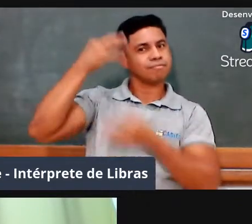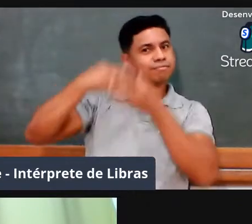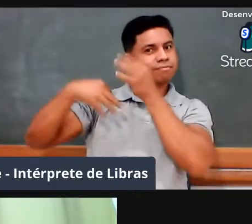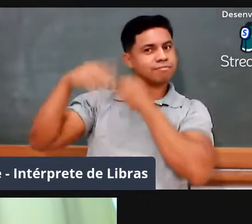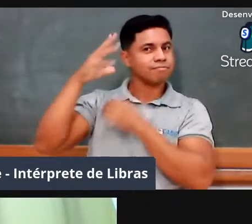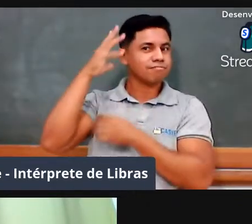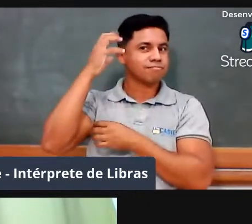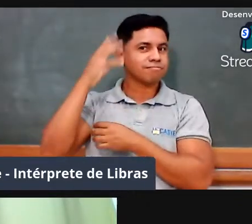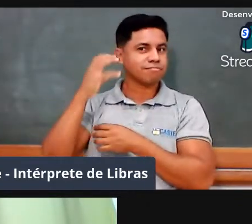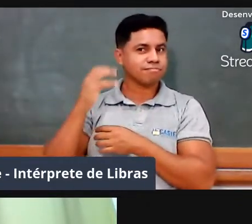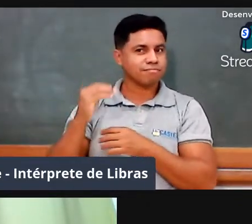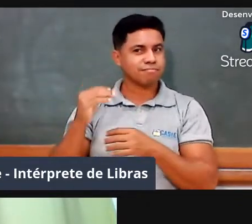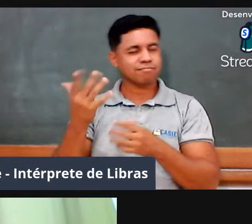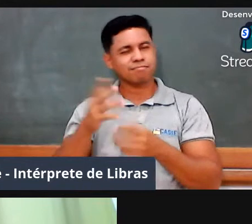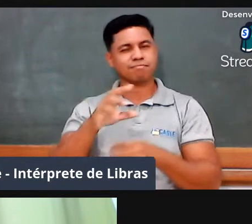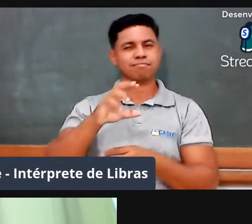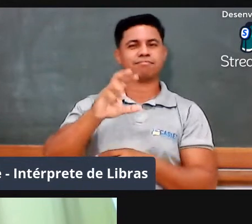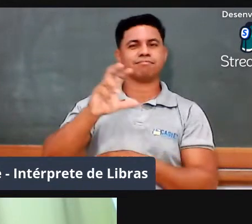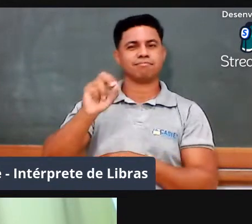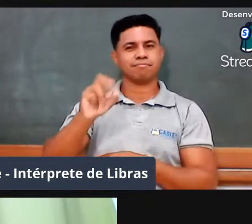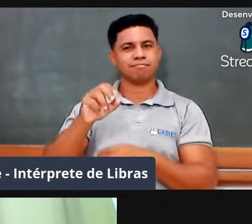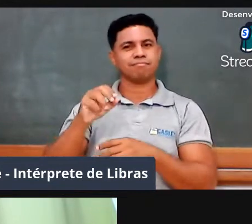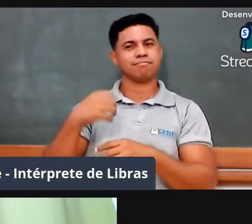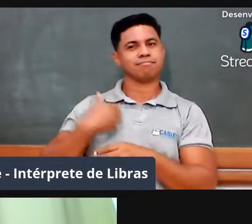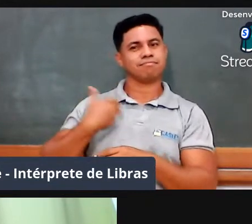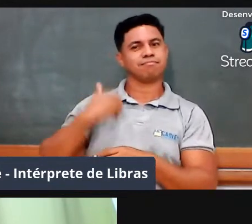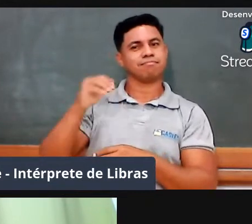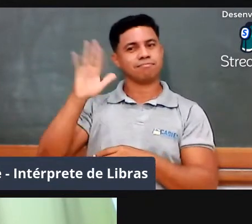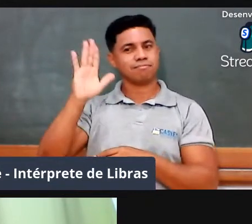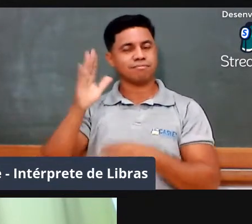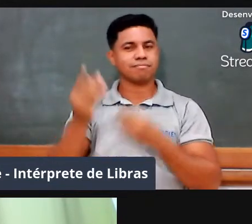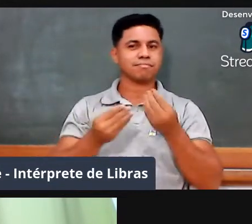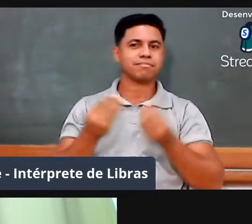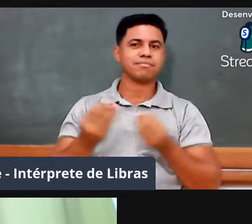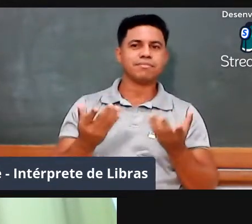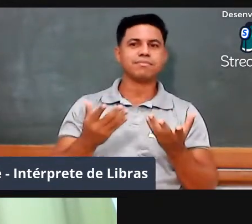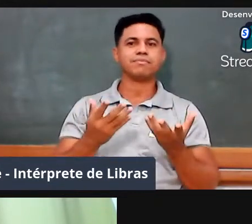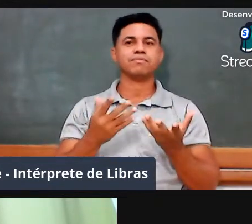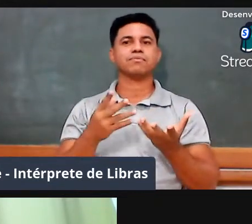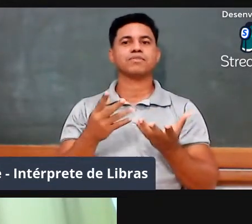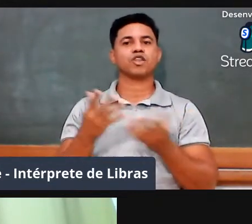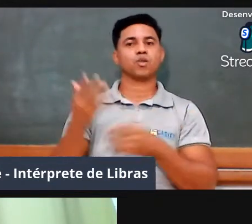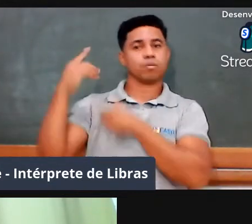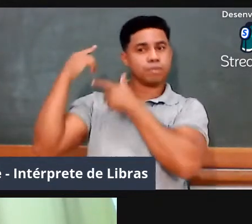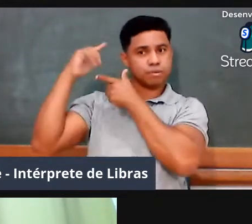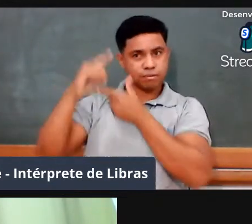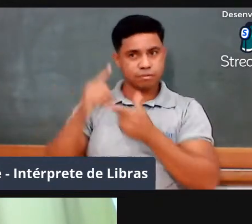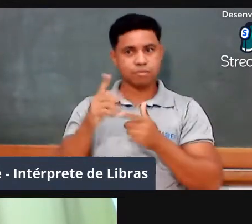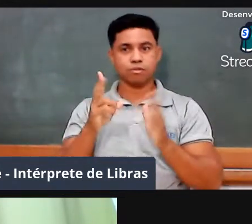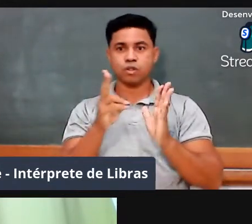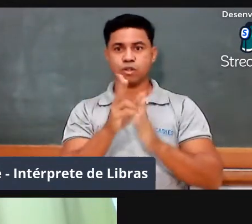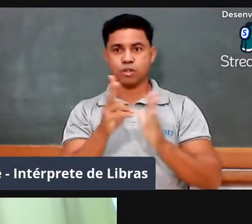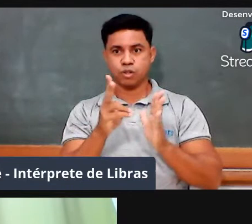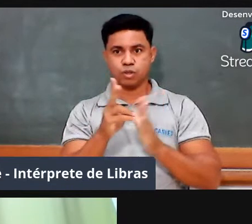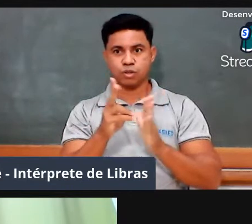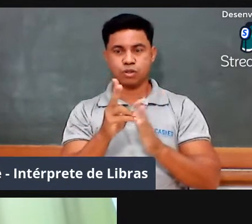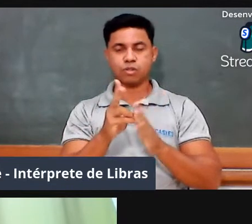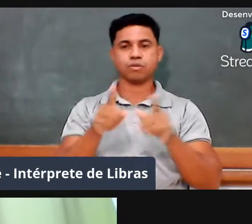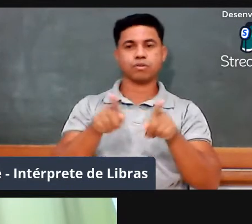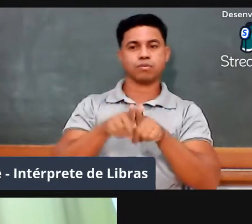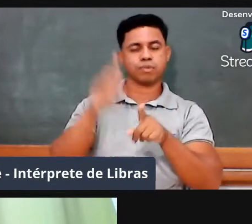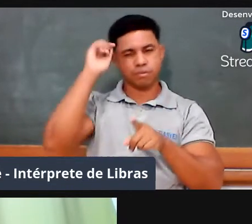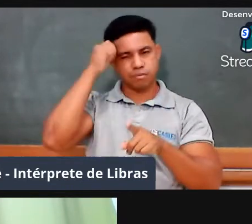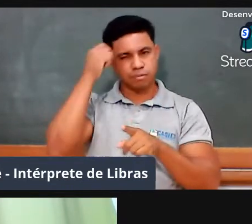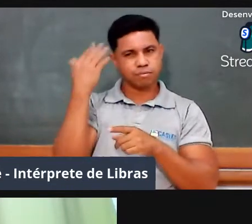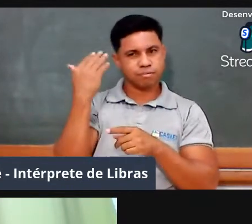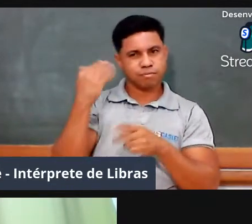anos, sou descendente de angolanos, índio e alemão, estou de batom e também estou de